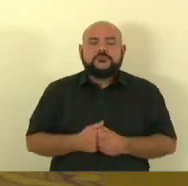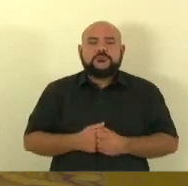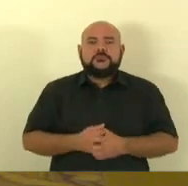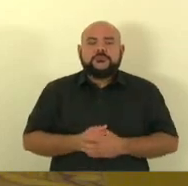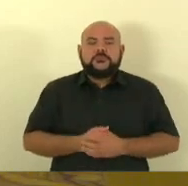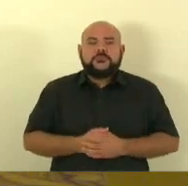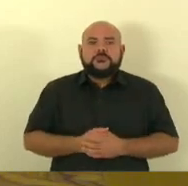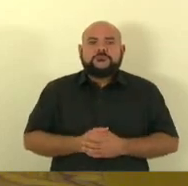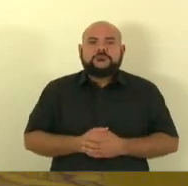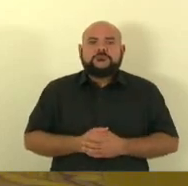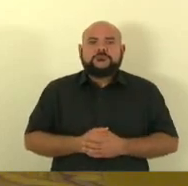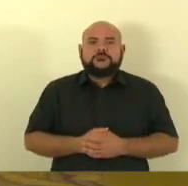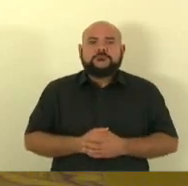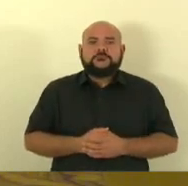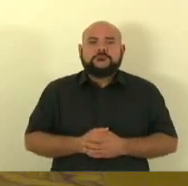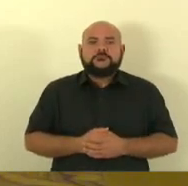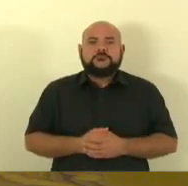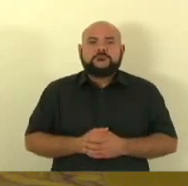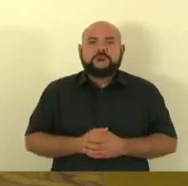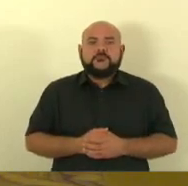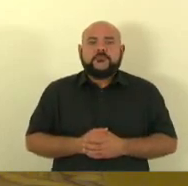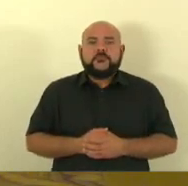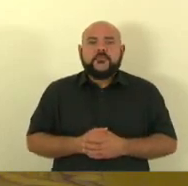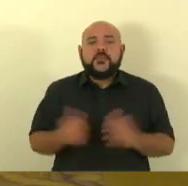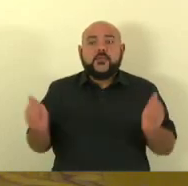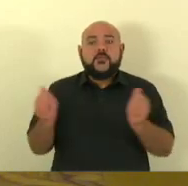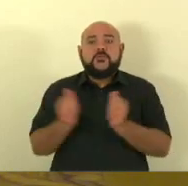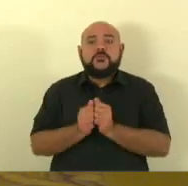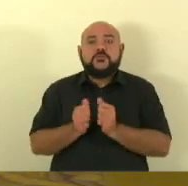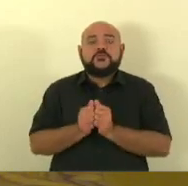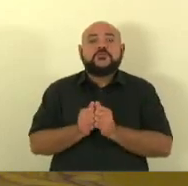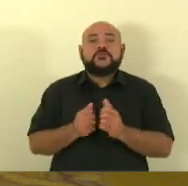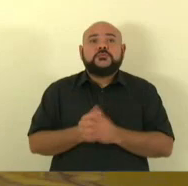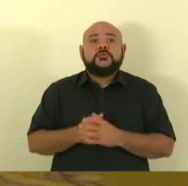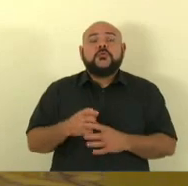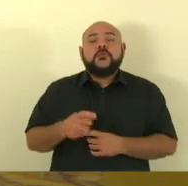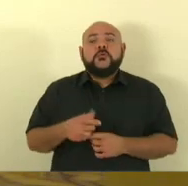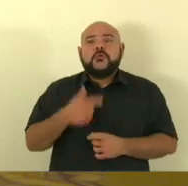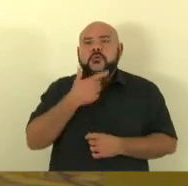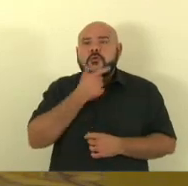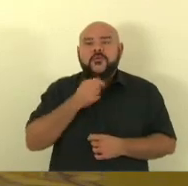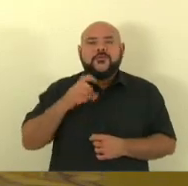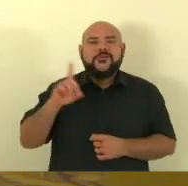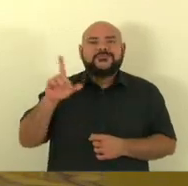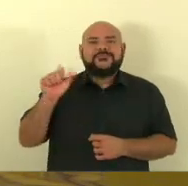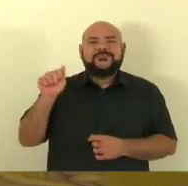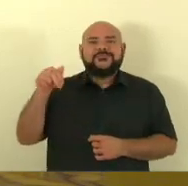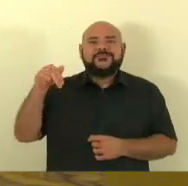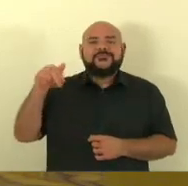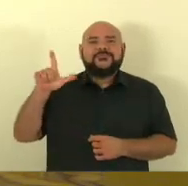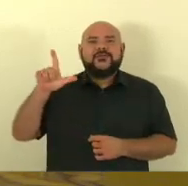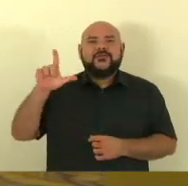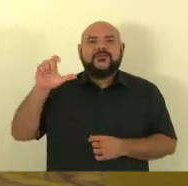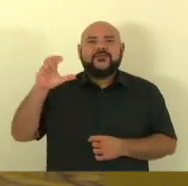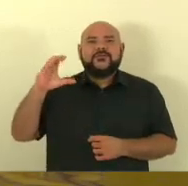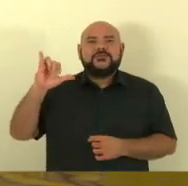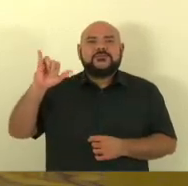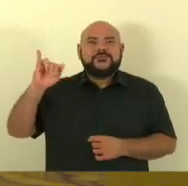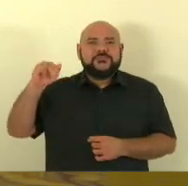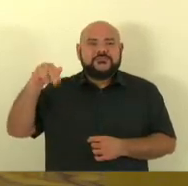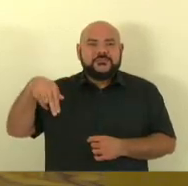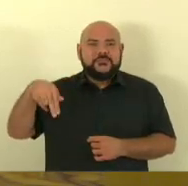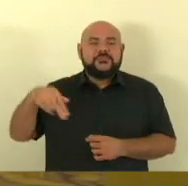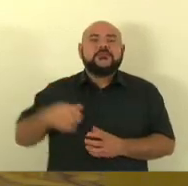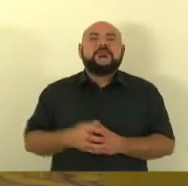ao nosso superintendente da Alcim que em conversa também com